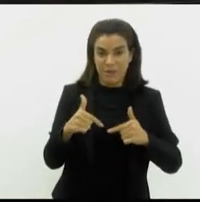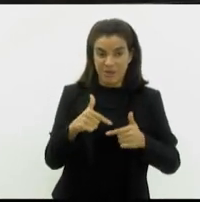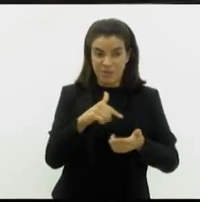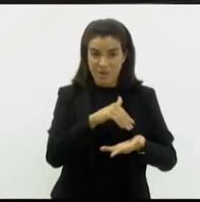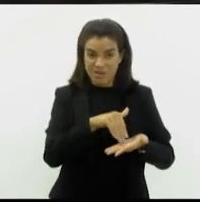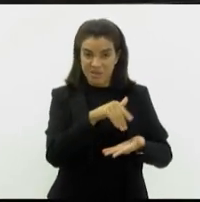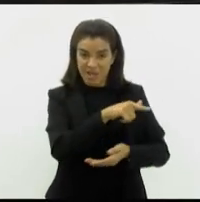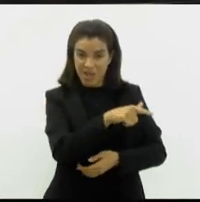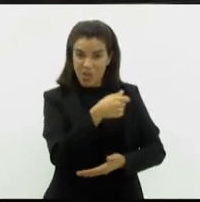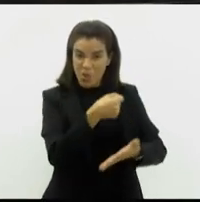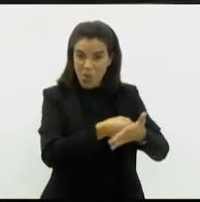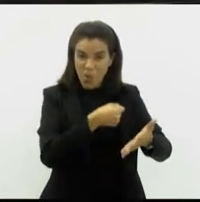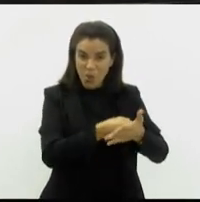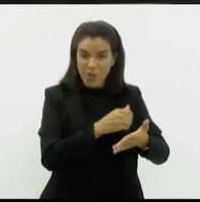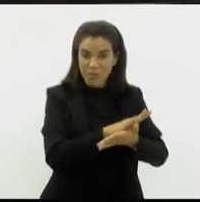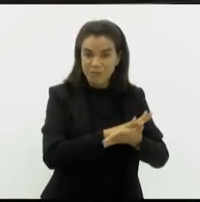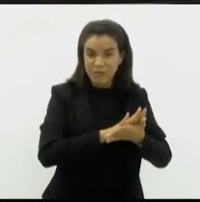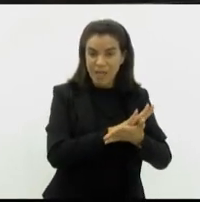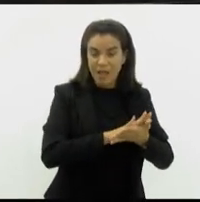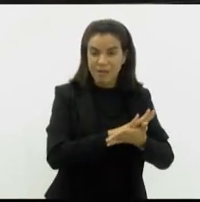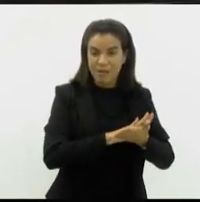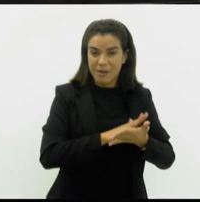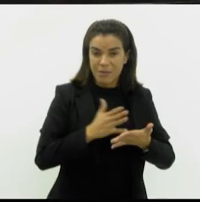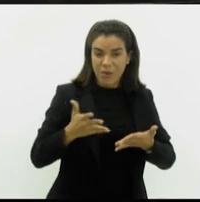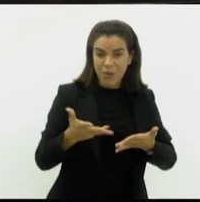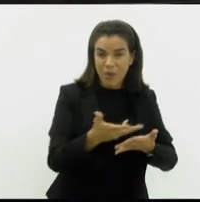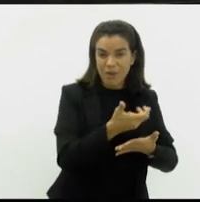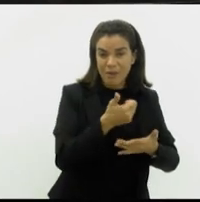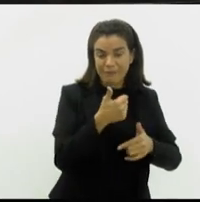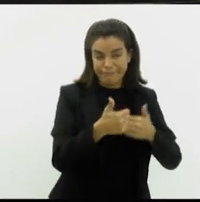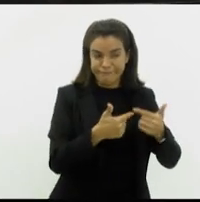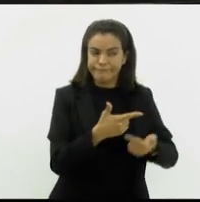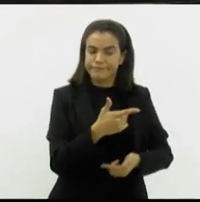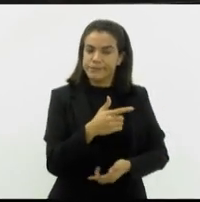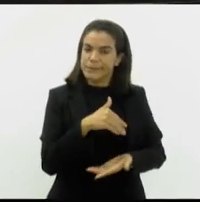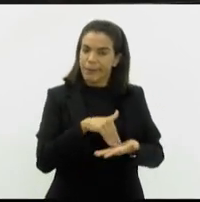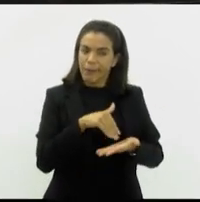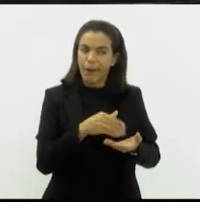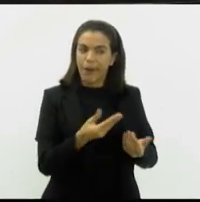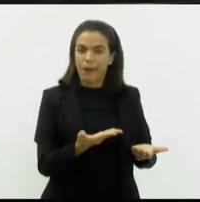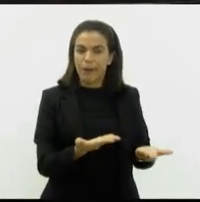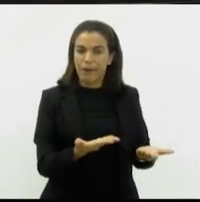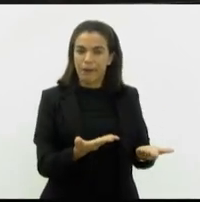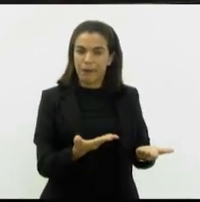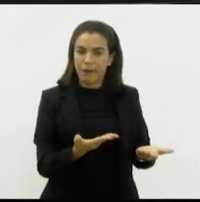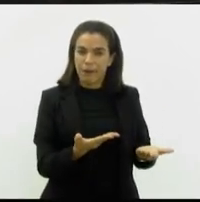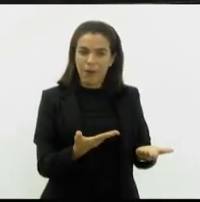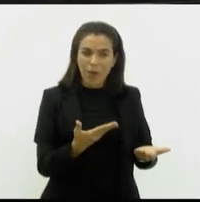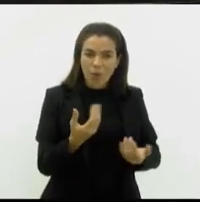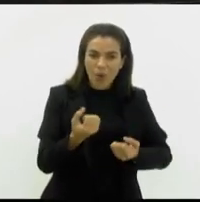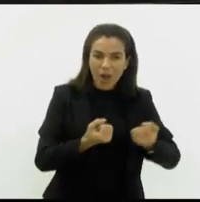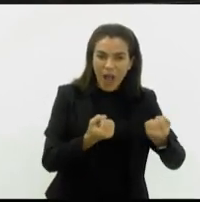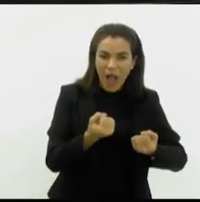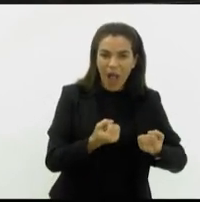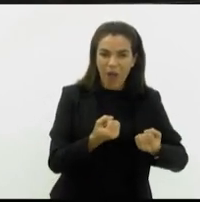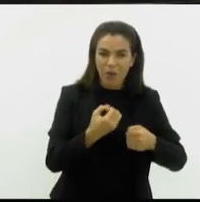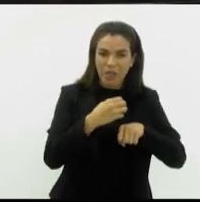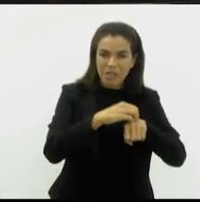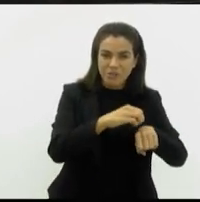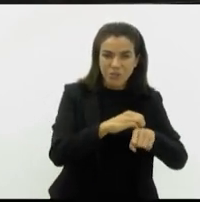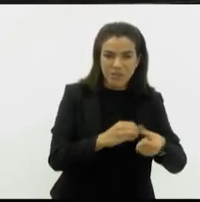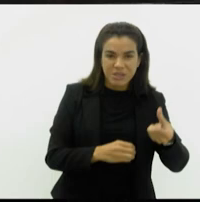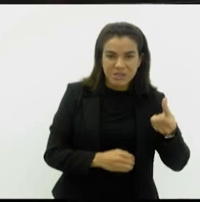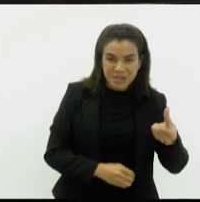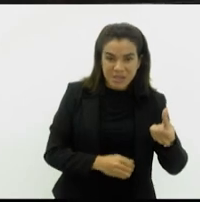que não luta por porra nenhuma, muito menos pela qualidade, está difícil, secretária? Porque você colocar uma Ford que carrega seis vagabundos só